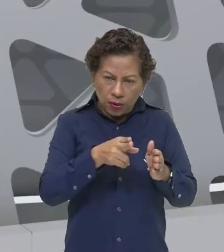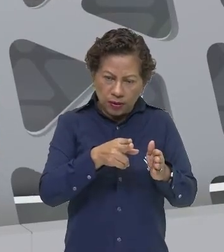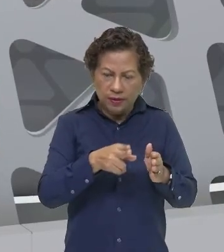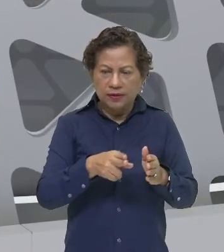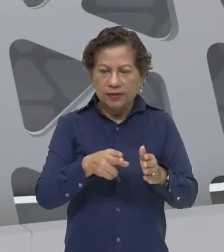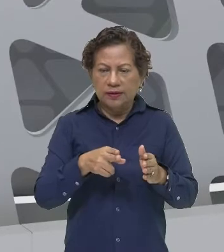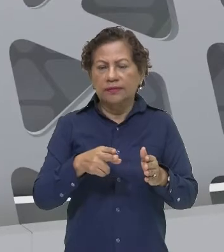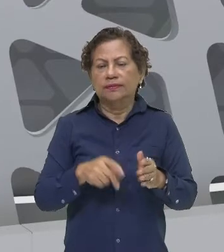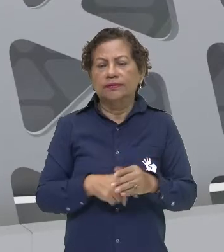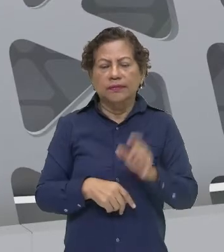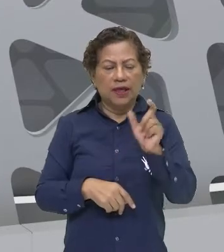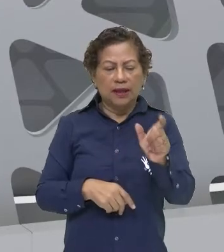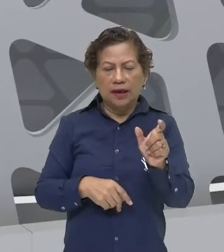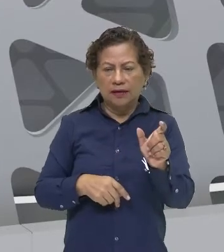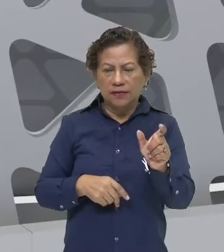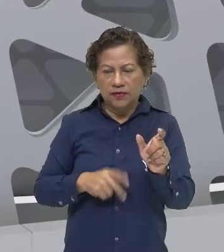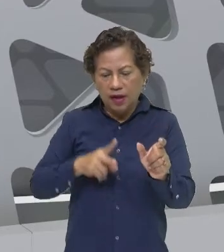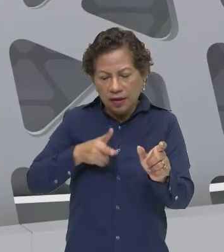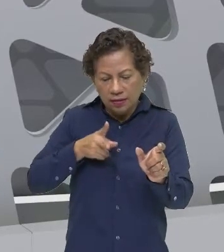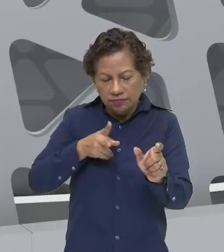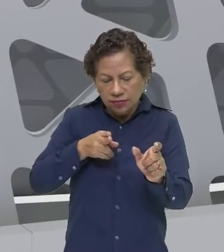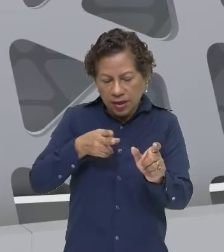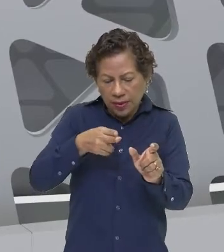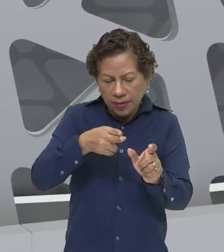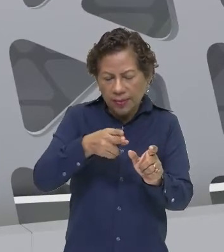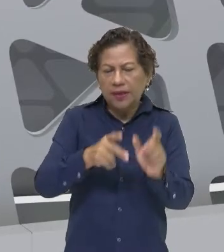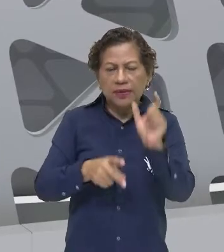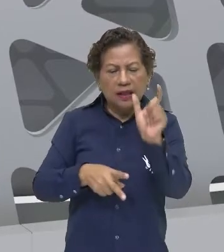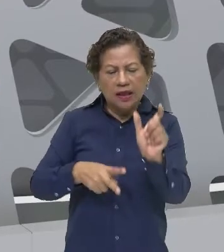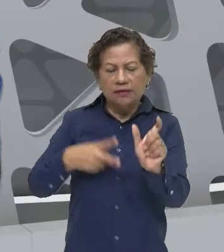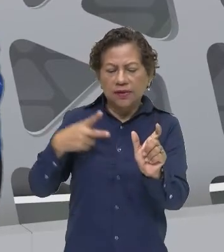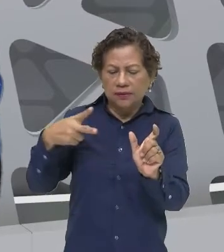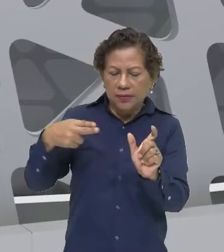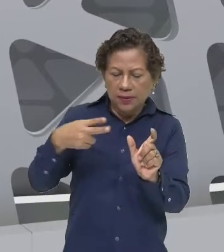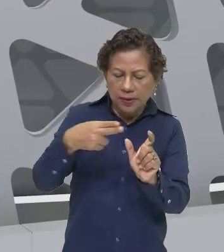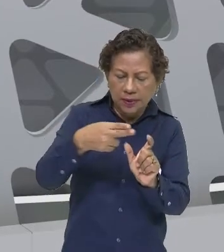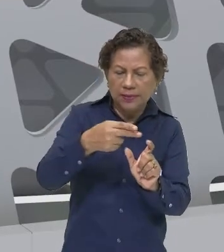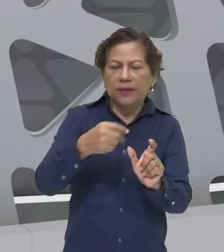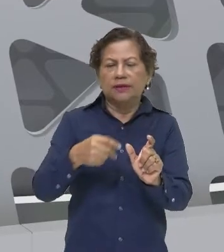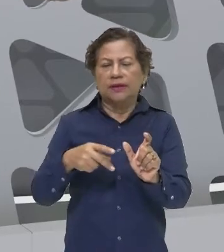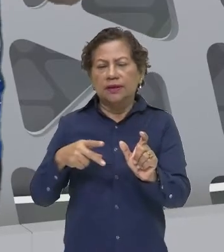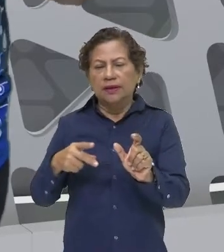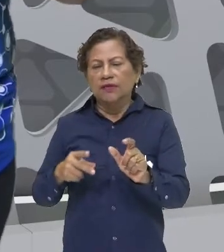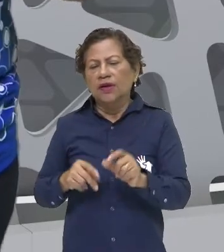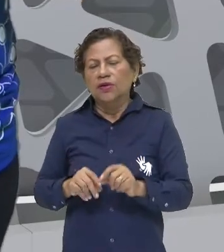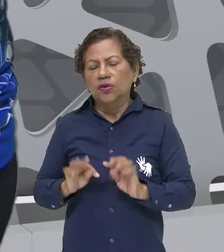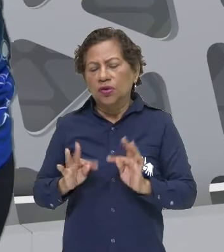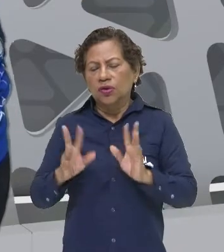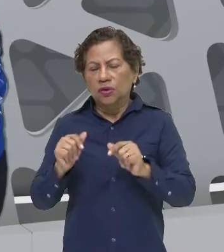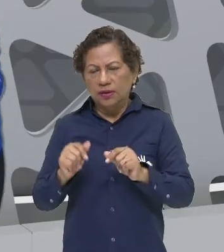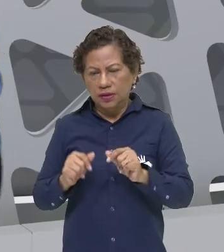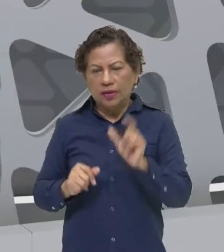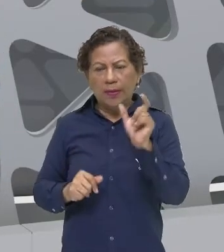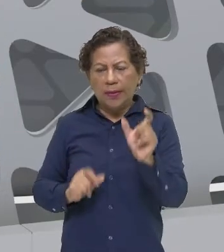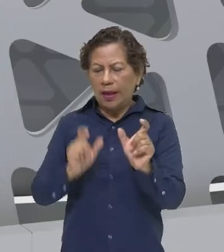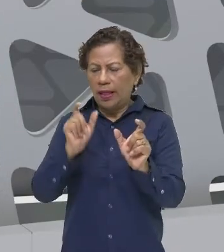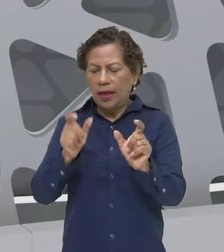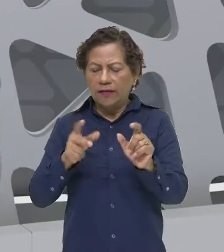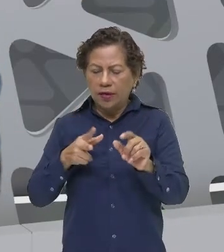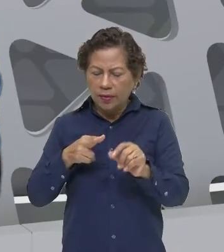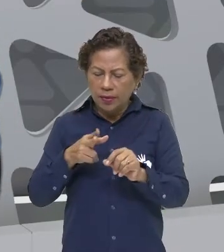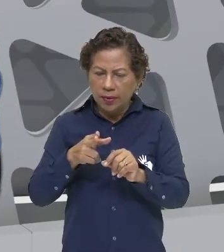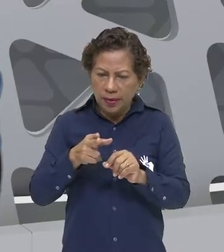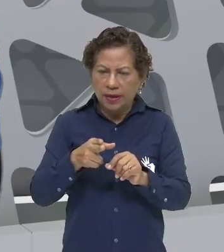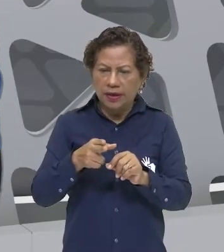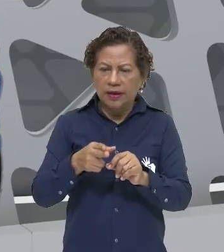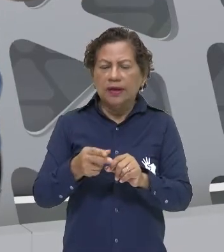palavras que estão dentro daquele texto. Cortam palavras. Vão cortando palavras e separando, e